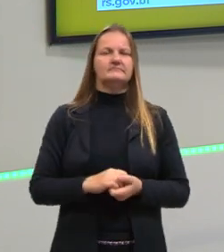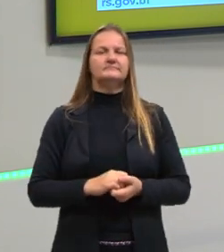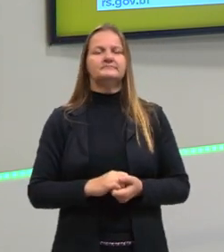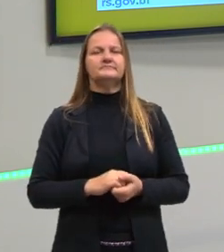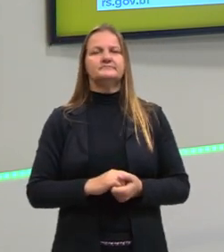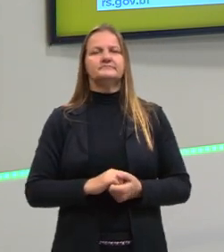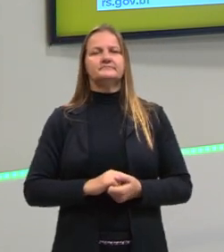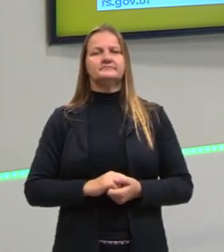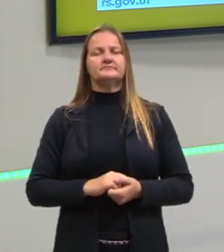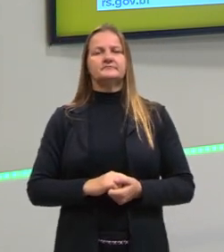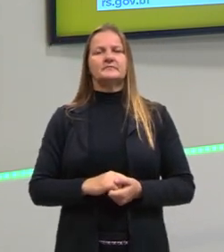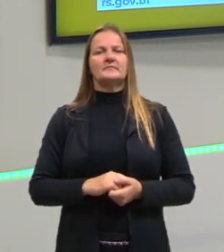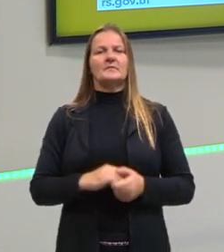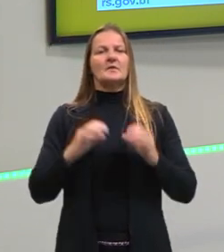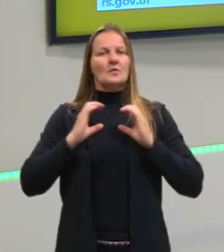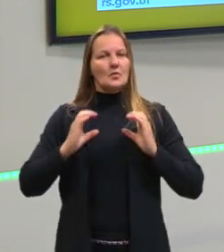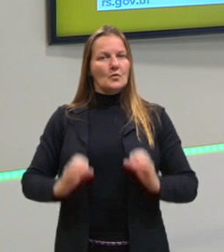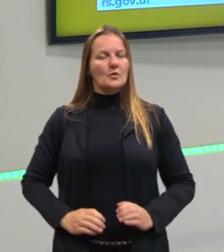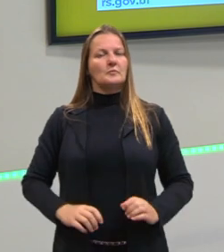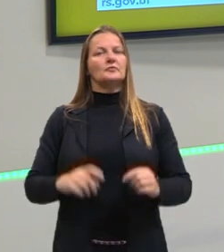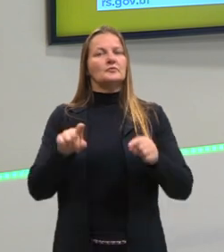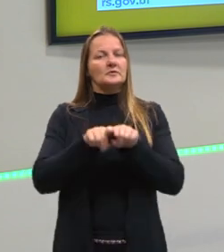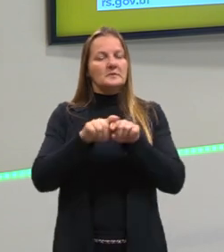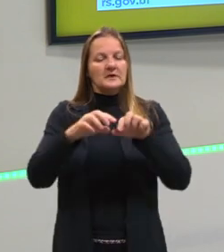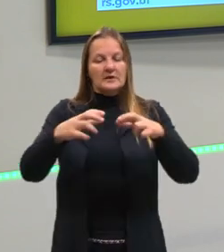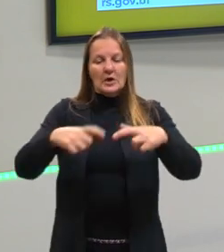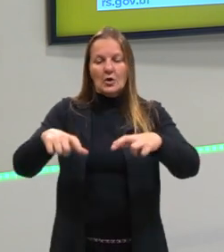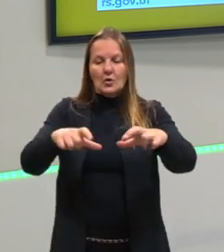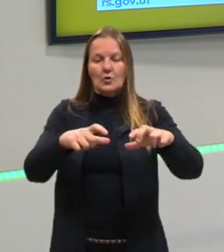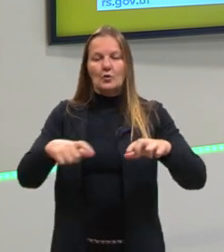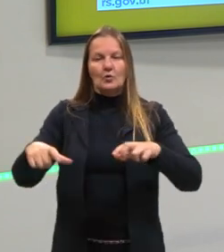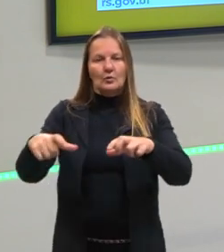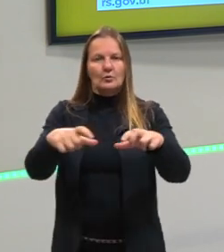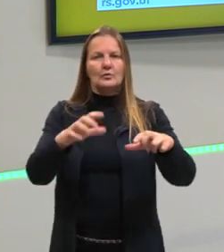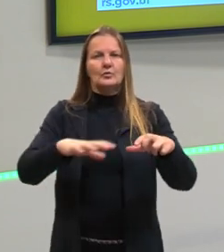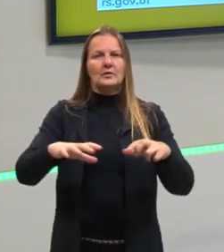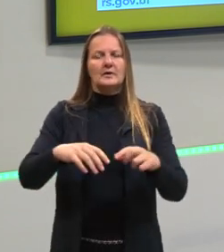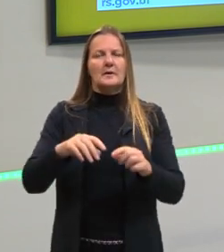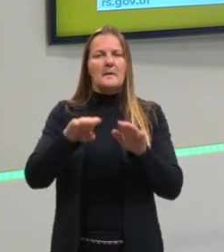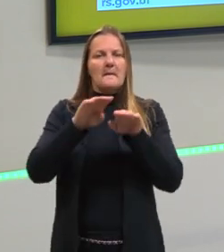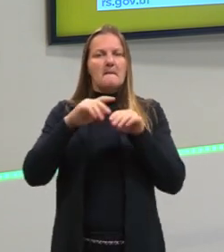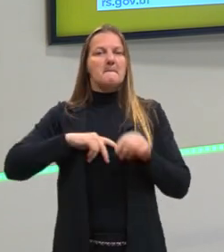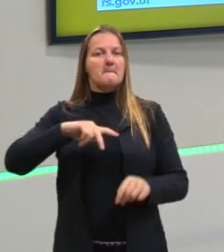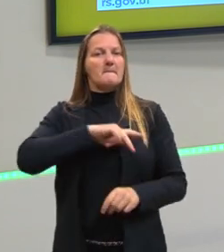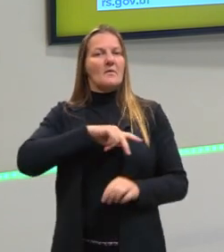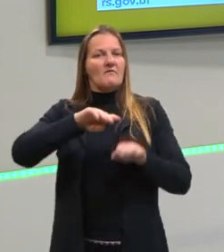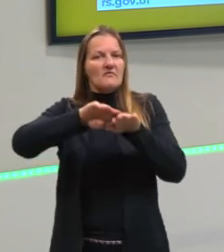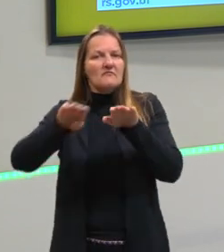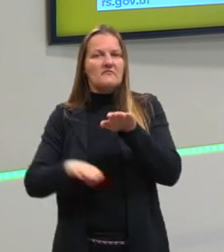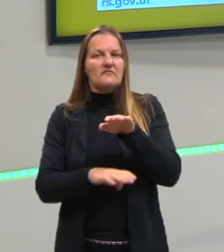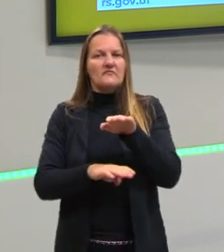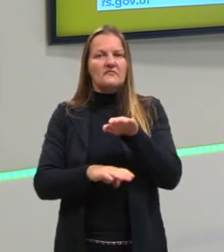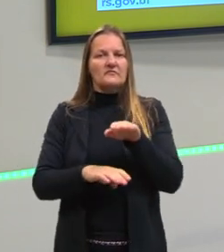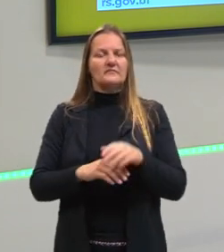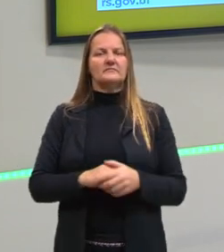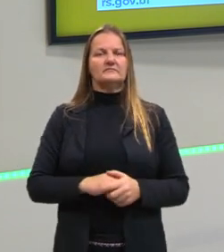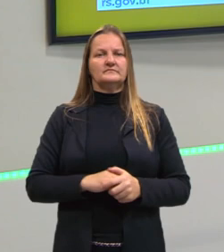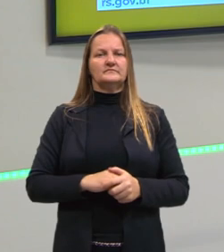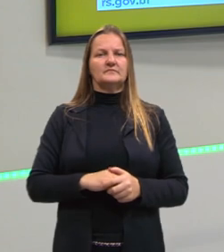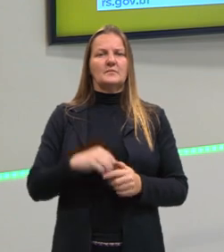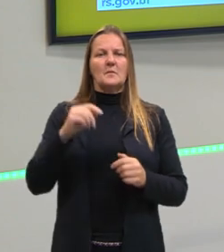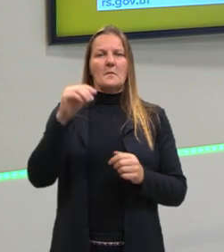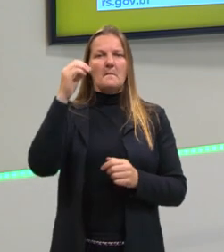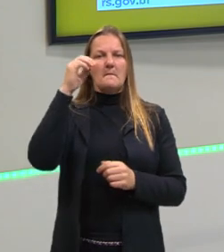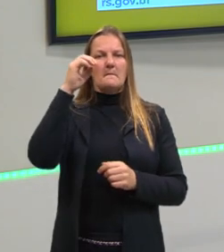determinismo biológico e geográfico, para dizer que um povo tinha menos cultura ou menos condições que outros povos.